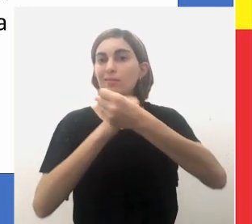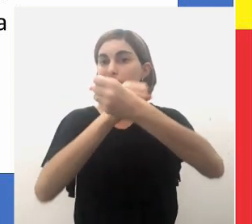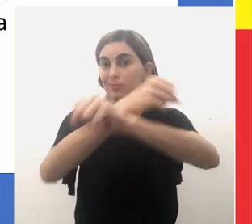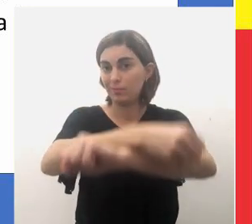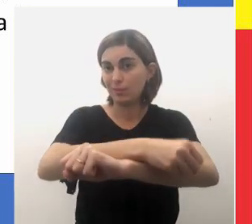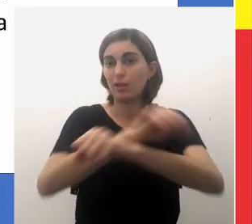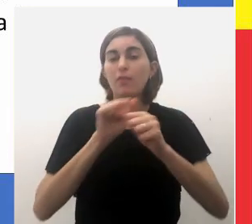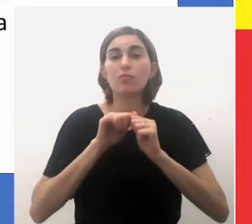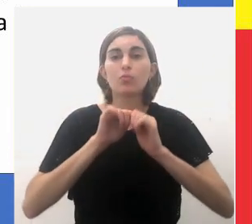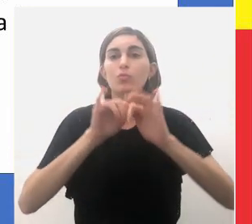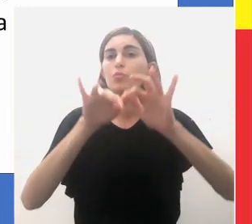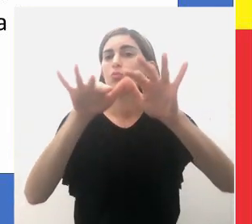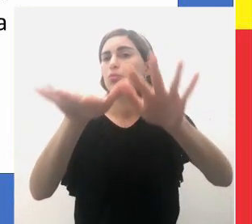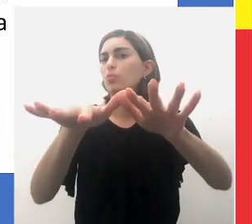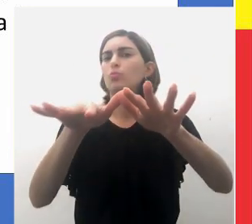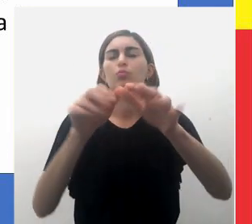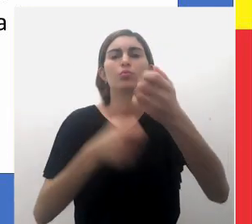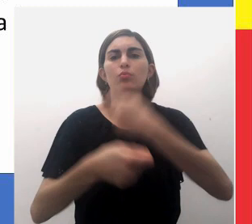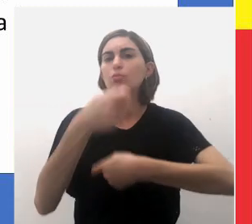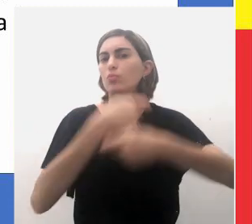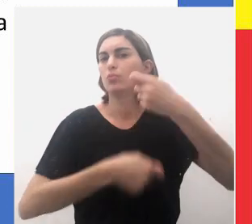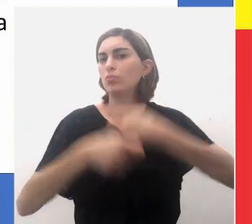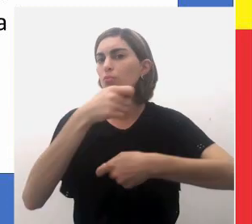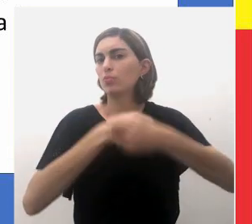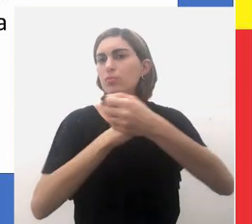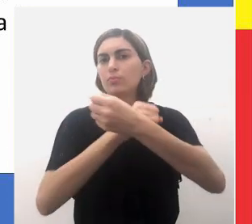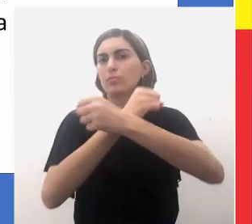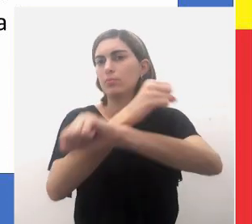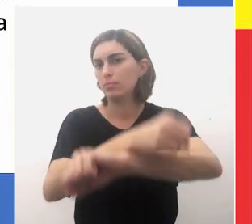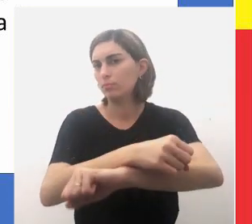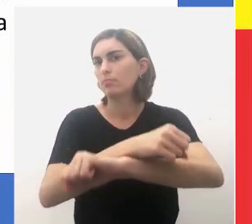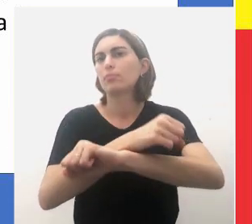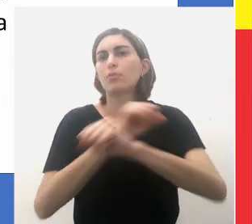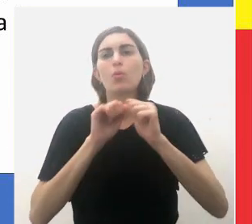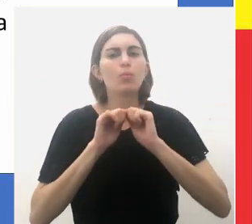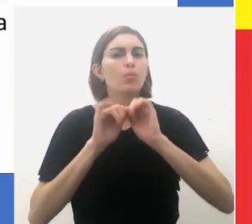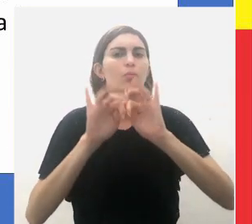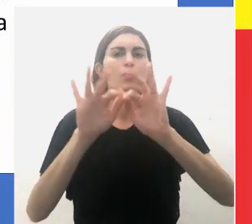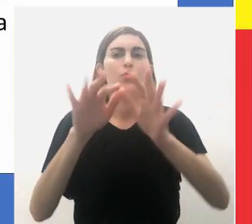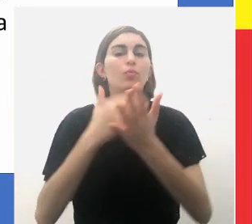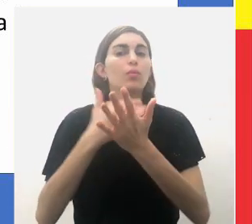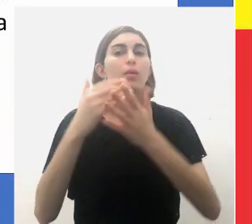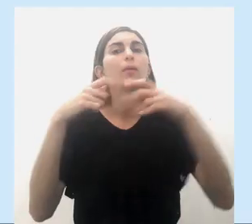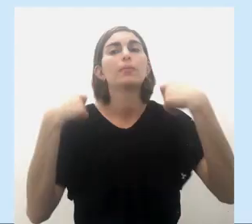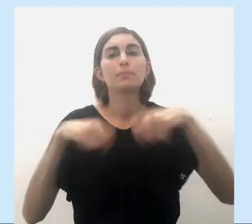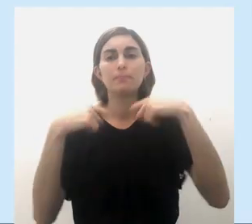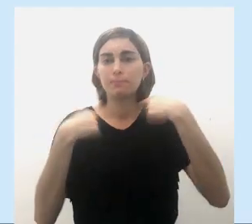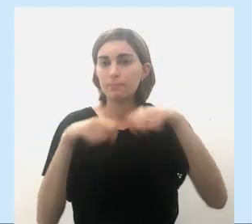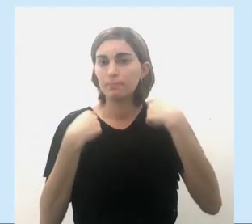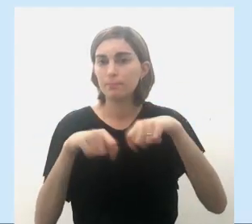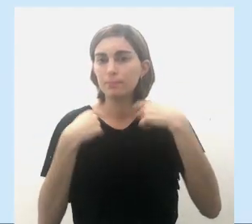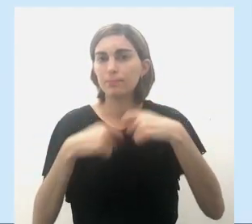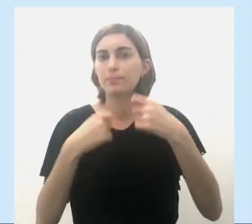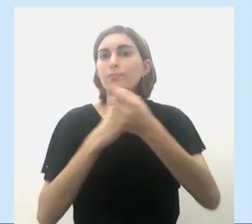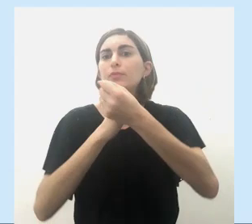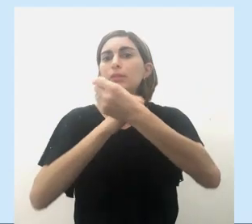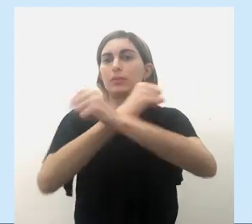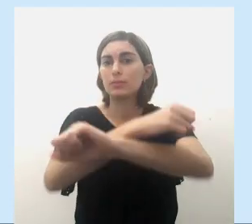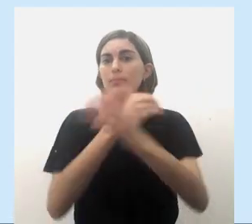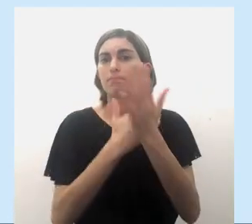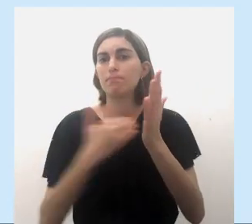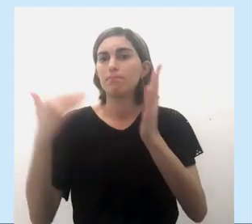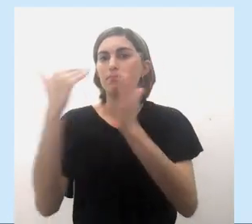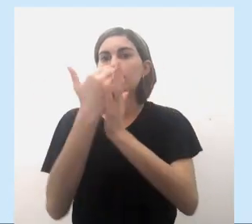escravista em expansão. Mercado escravista estava em expansão. então era necessário